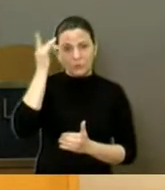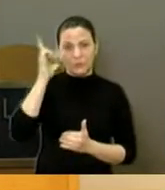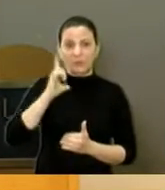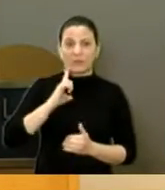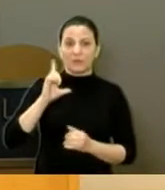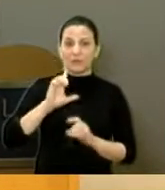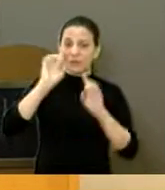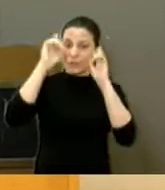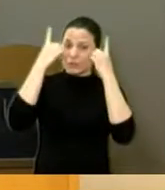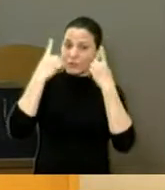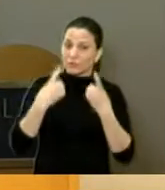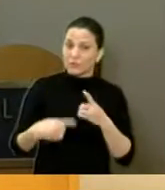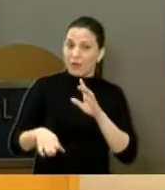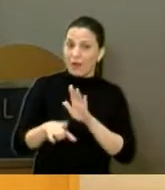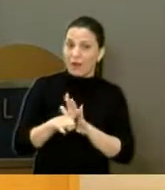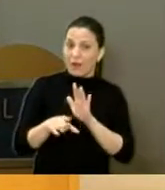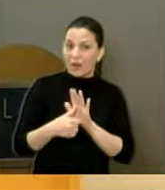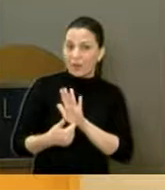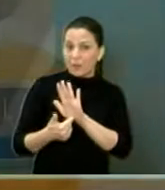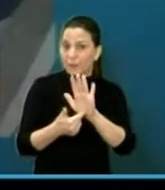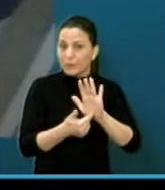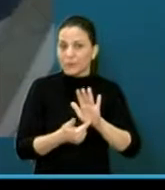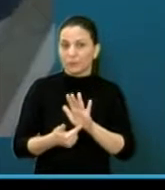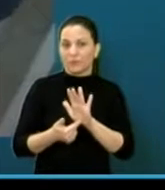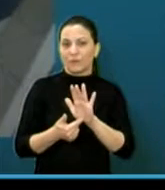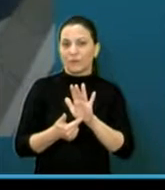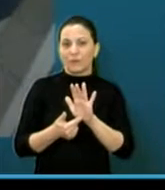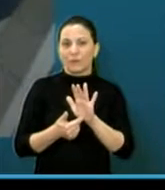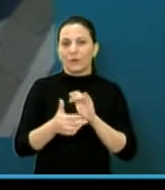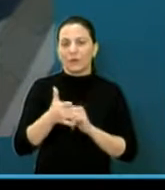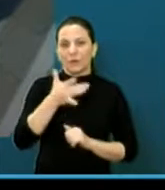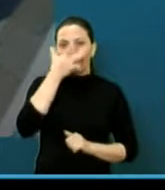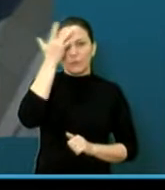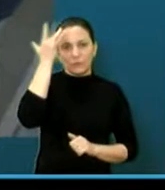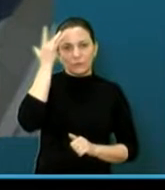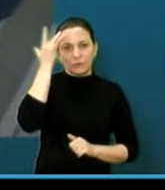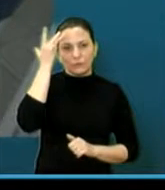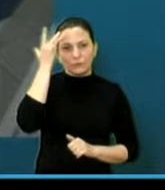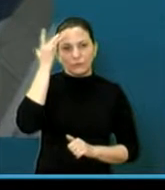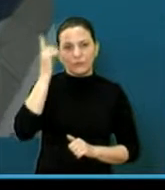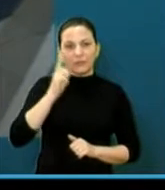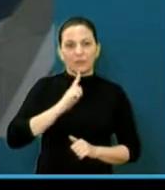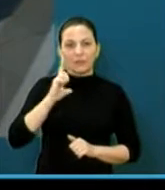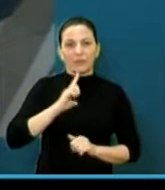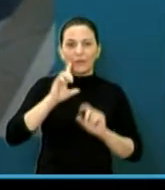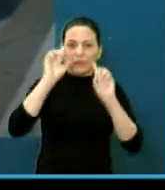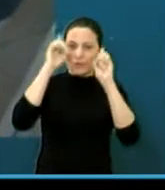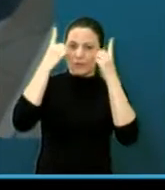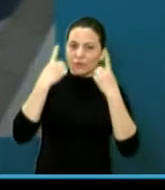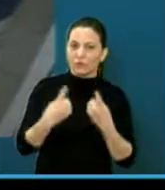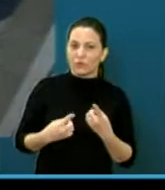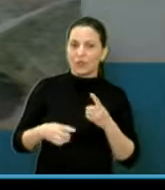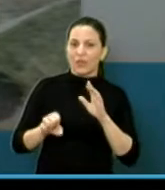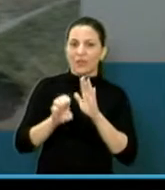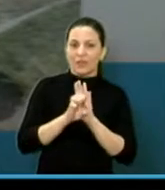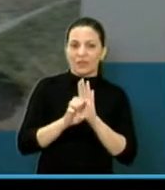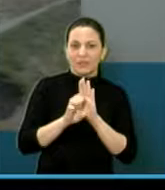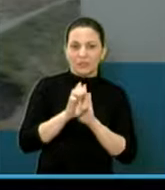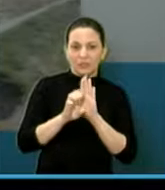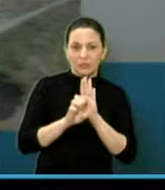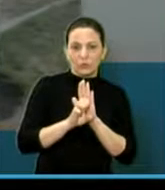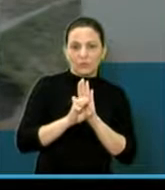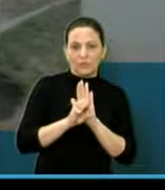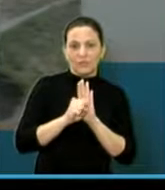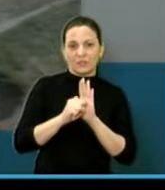vocês trouxeram a própria lei para nós aqui, pessoas com portador de deficiência, o Estatuto da Pessoa com Deficiência,